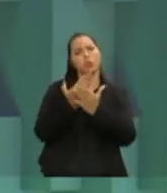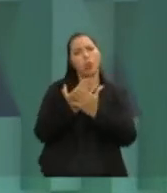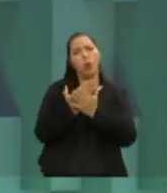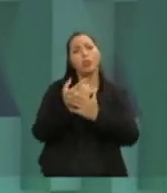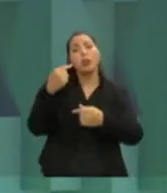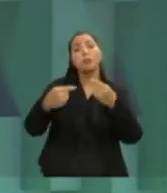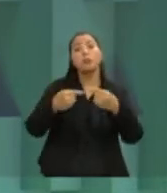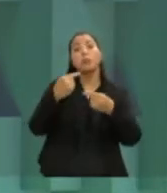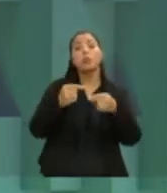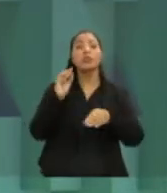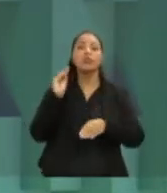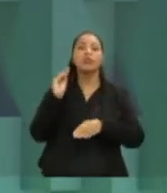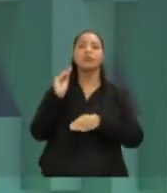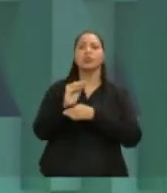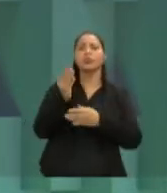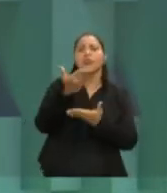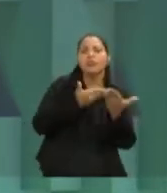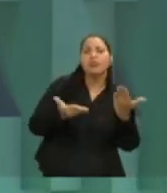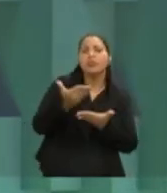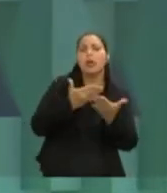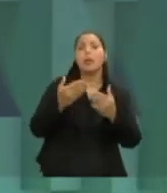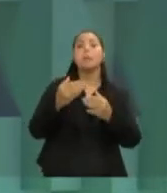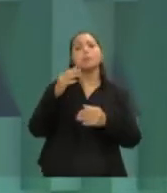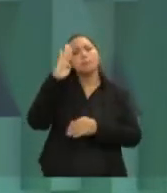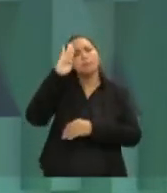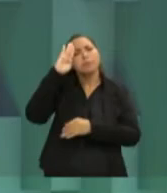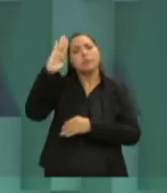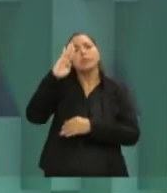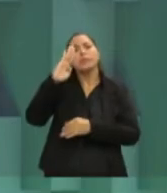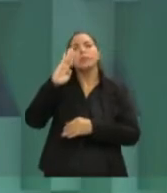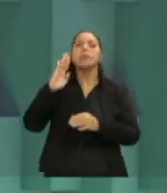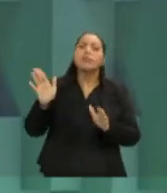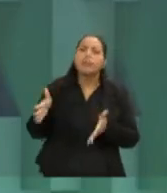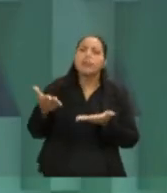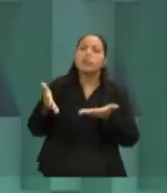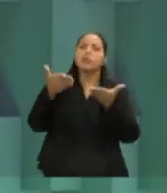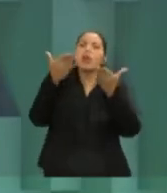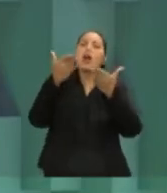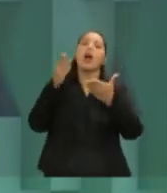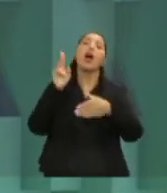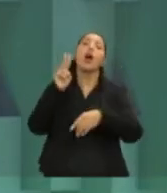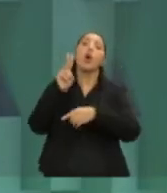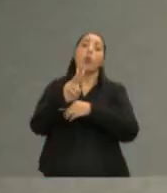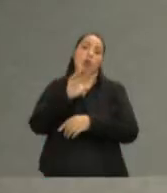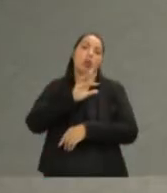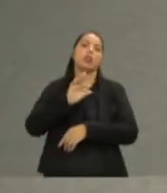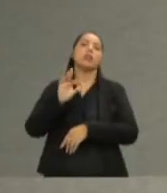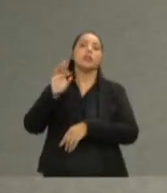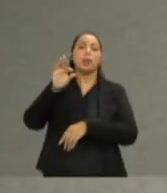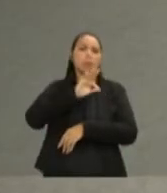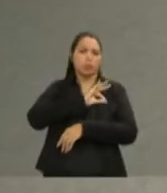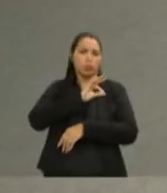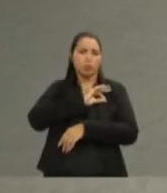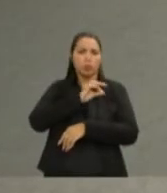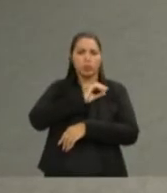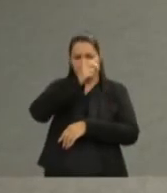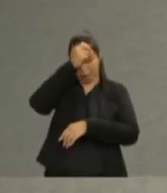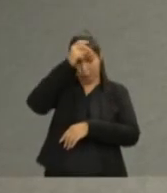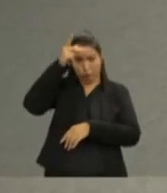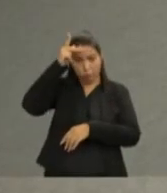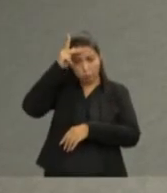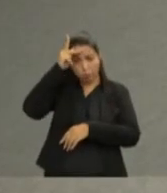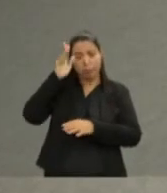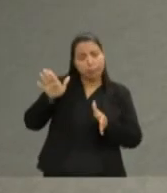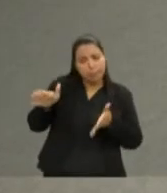protetora. e, naturalmente, colaborar com a presidência da Guarda Municipal, que ela é muito importante. Por isso, nós a criamos, aumentamos e vamos